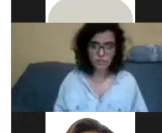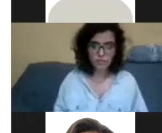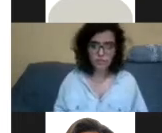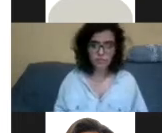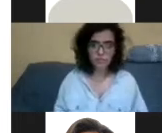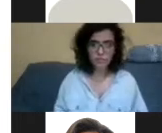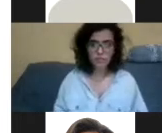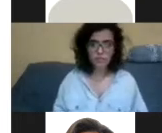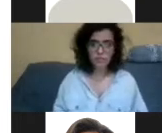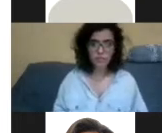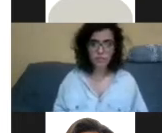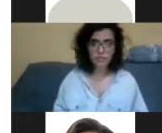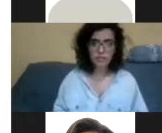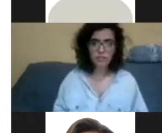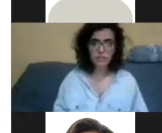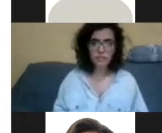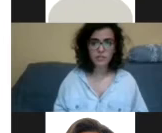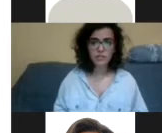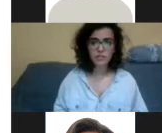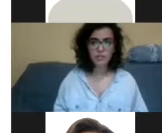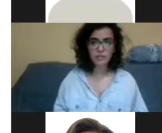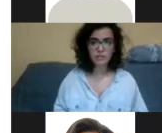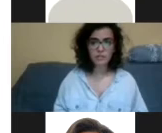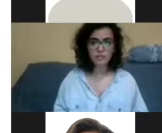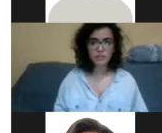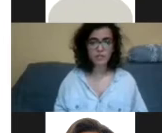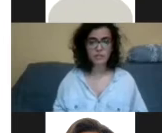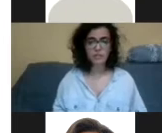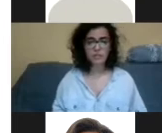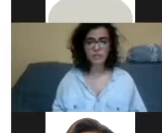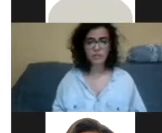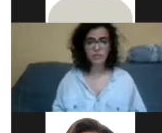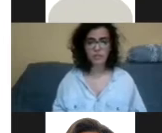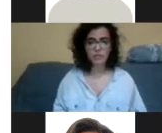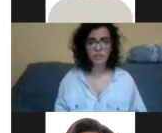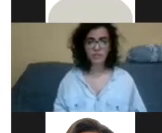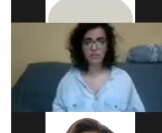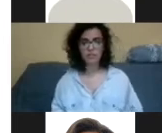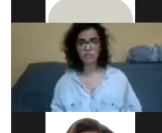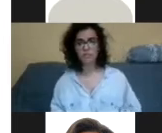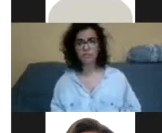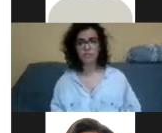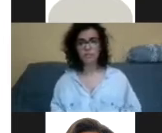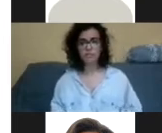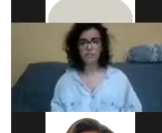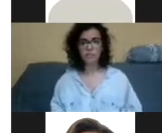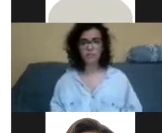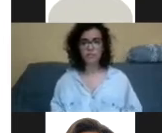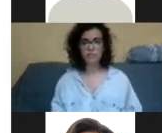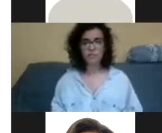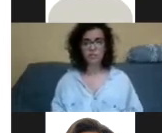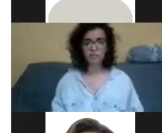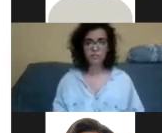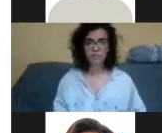e tudo. E ela levou para as escolas que ela fazia palestra, mostrou para as crianças que ela atendia, e as crianças